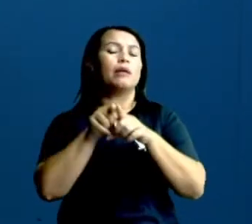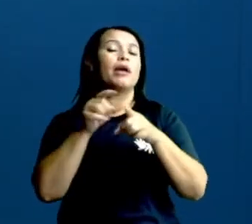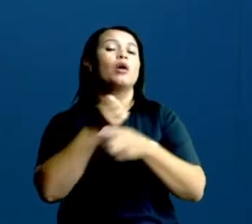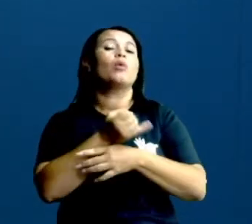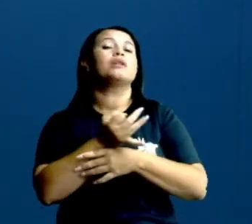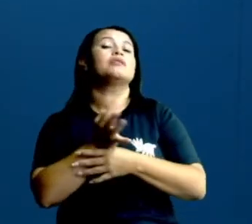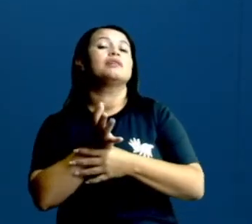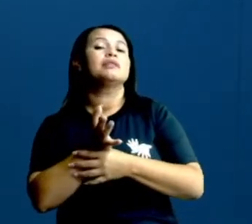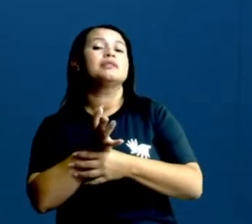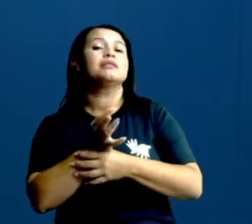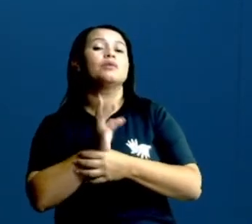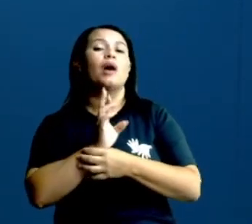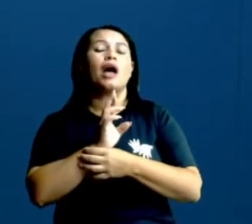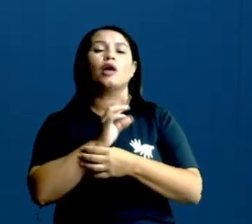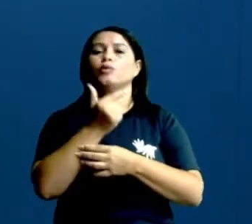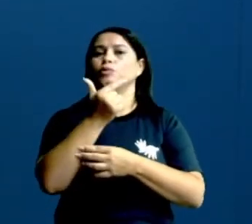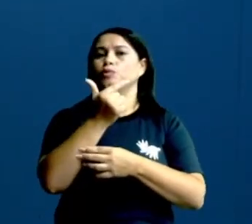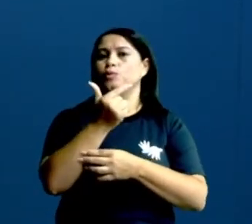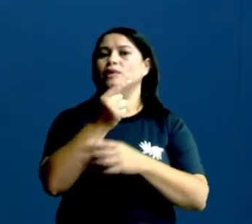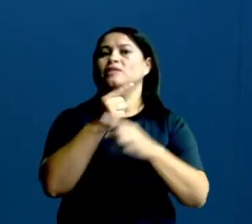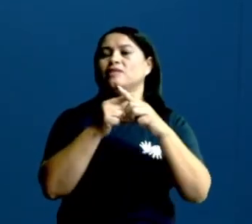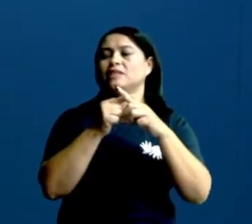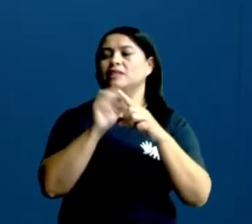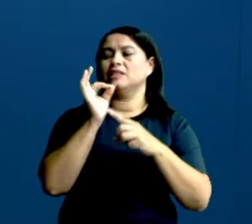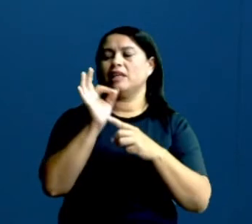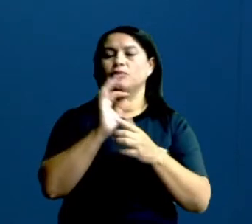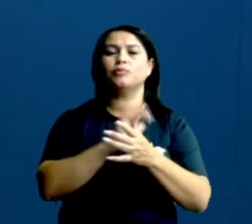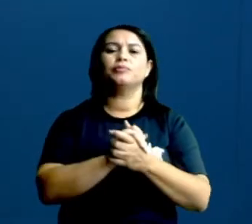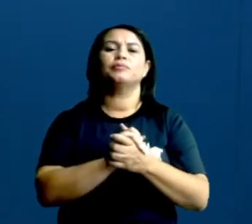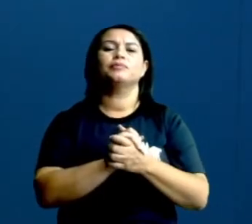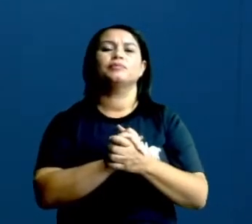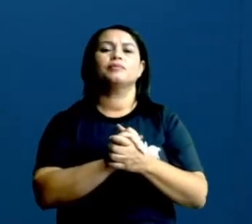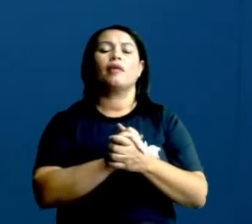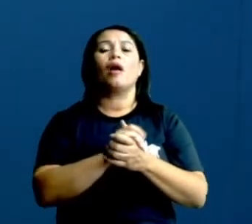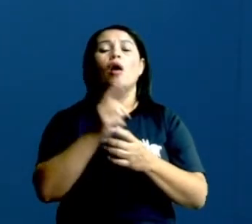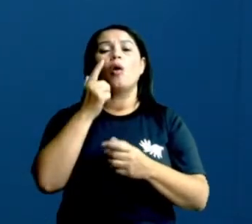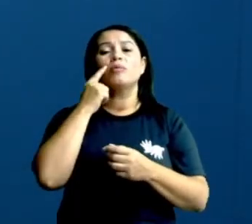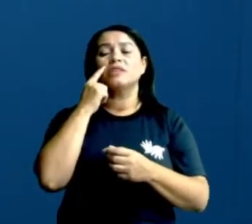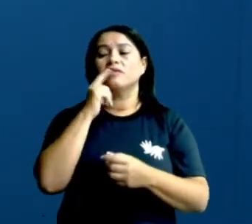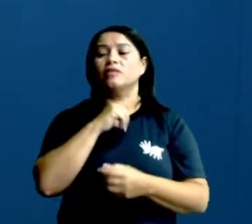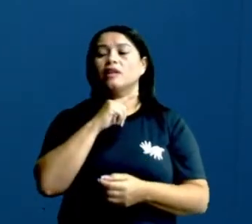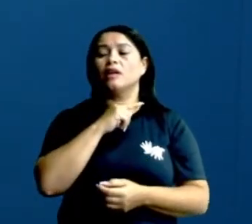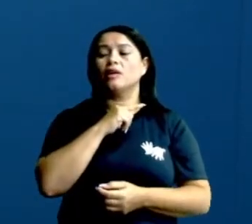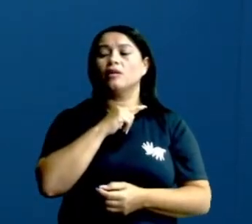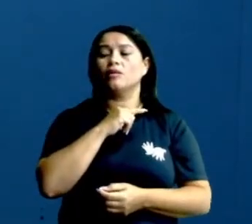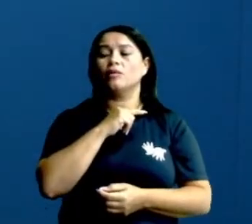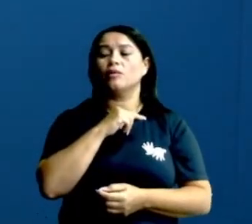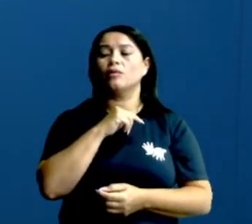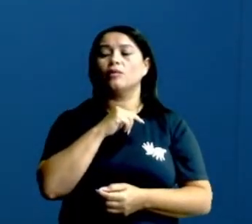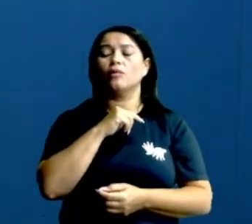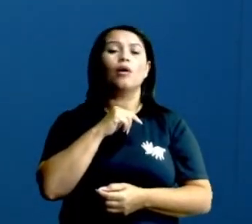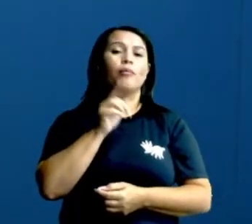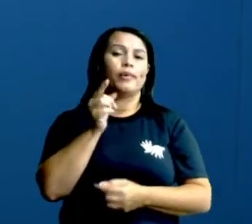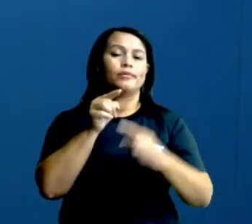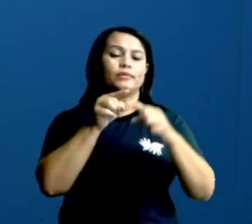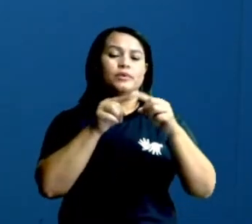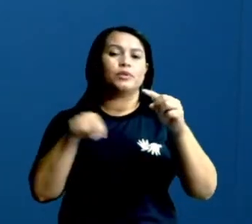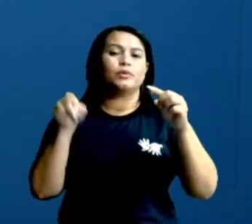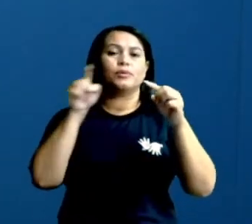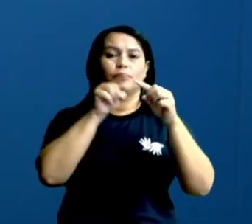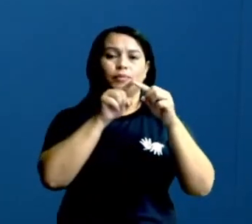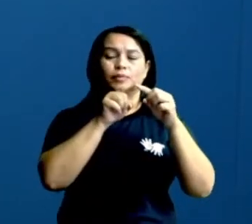quantas vezes? Duas vezes. Tá certo? Então aqui eu tenho o meu círculo. Não é isso?